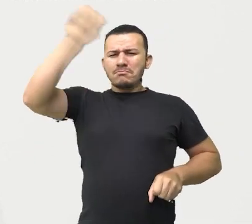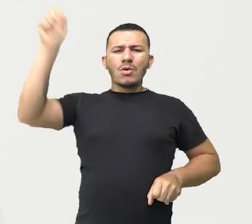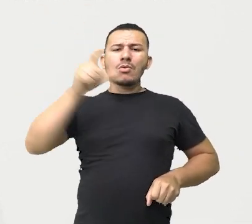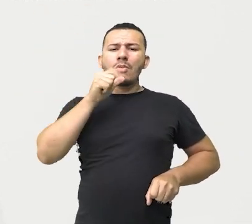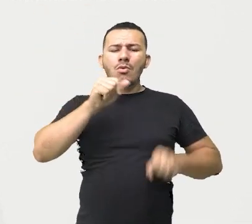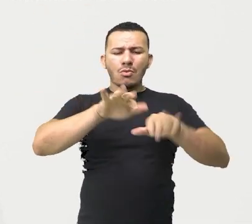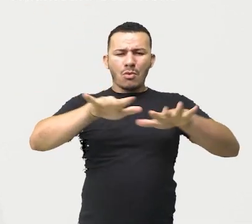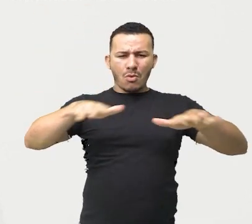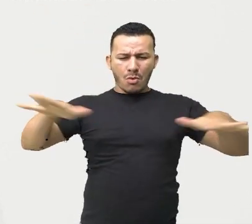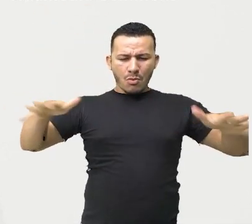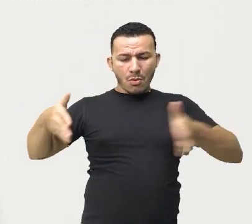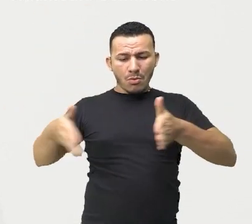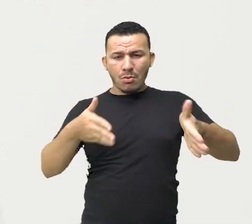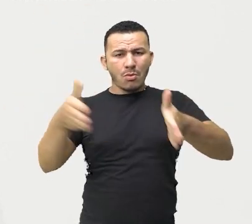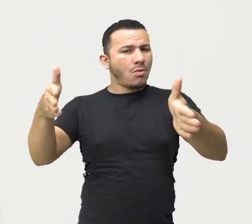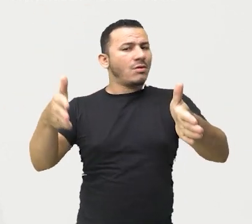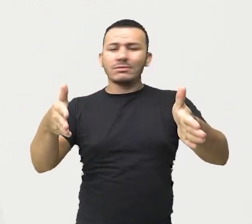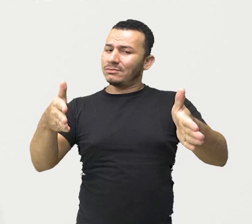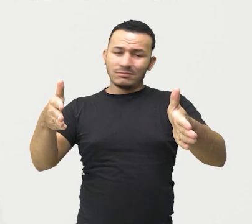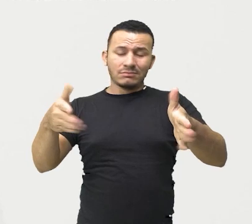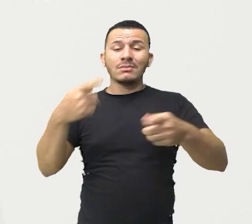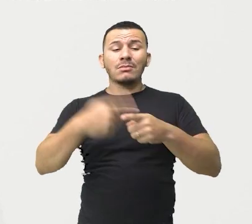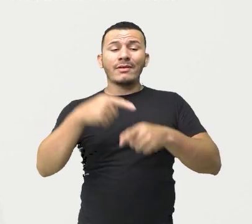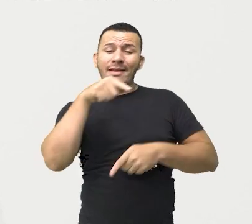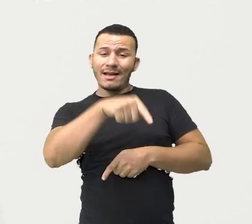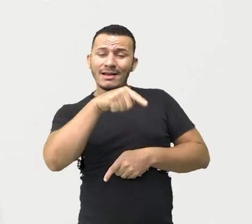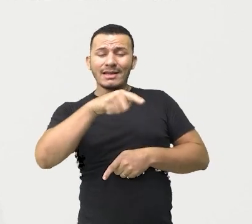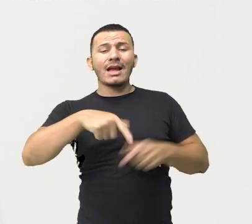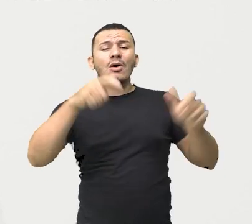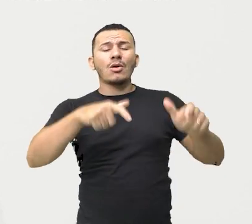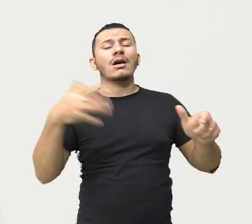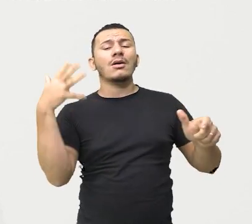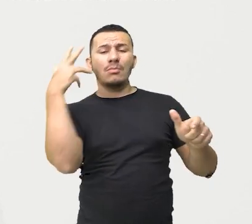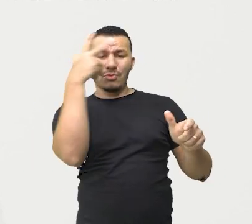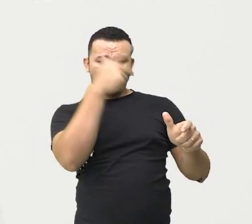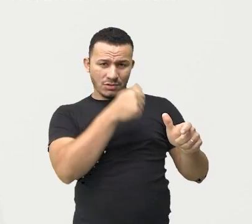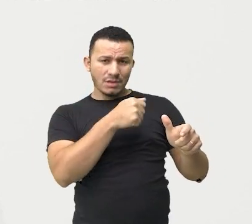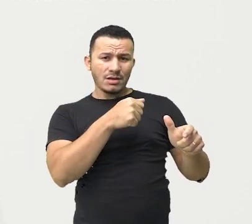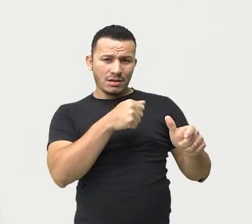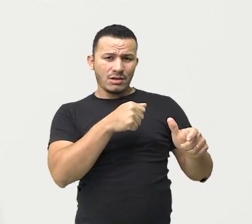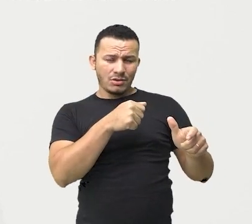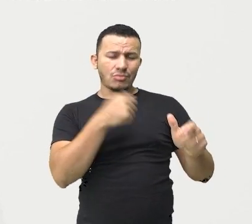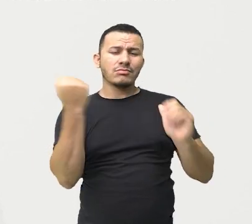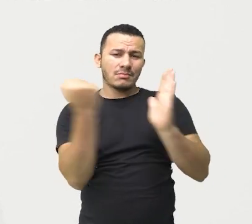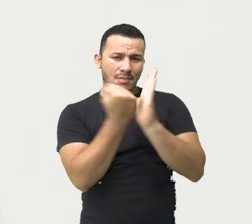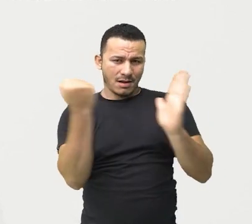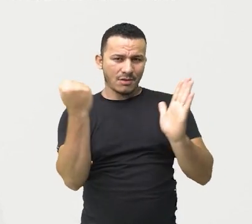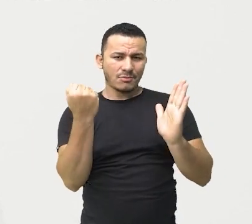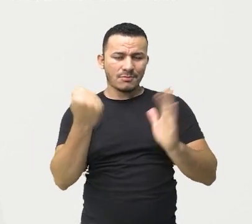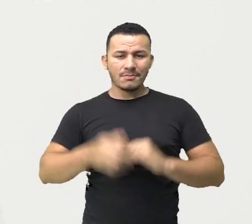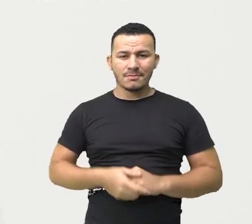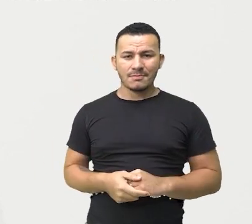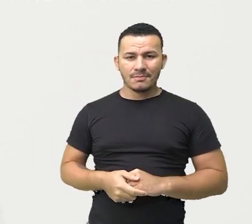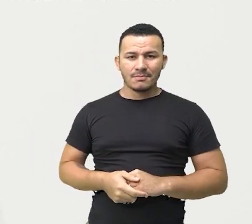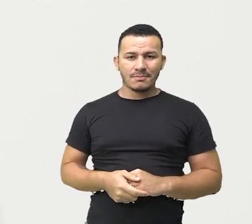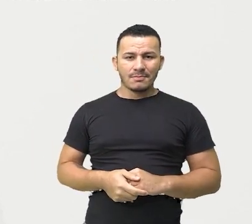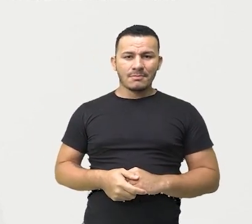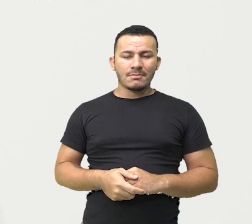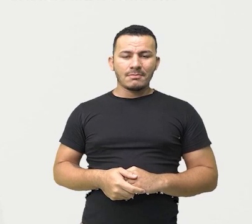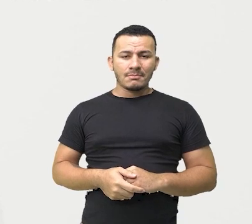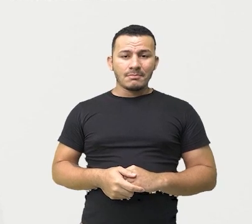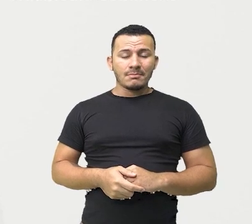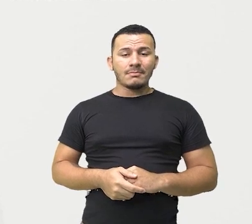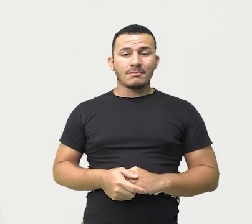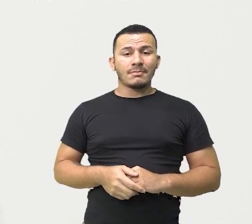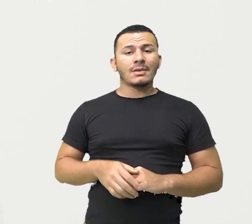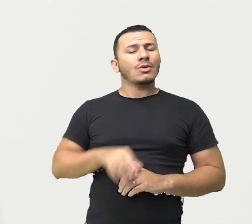riacho do Ipiranga, por ser um local, um lugar bonito para um marco histórico. E